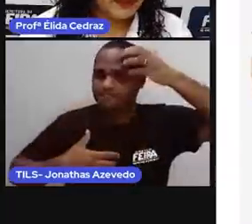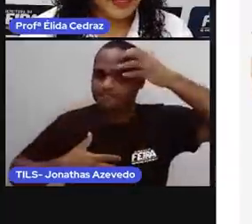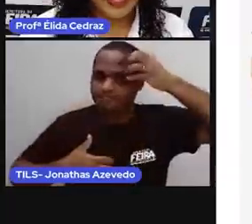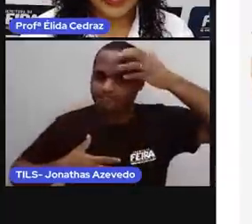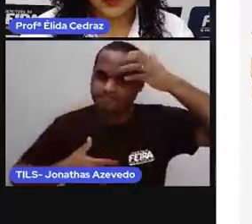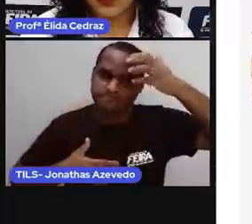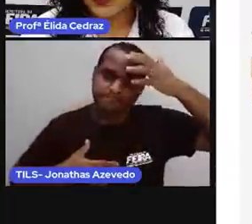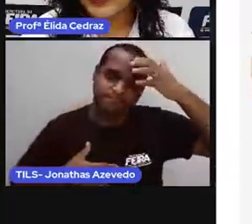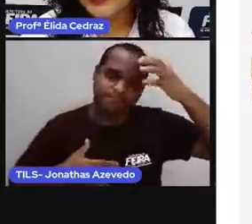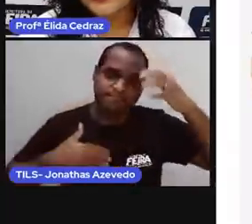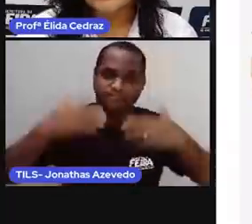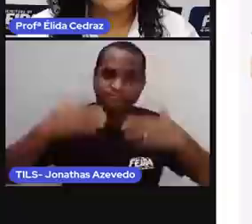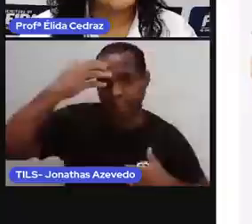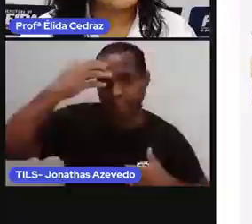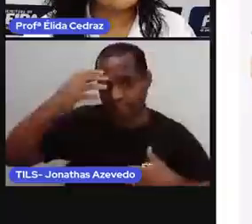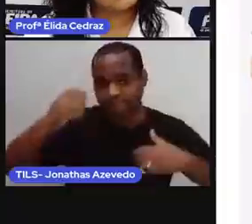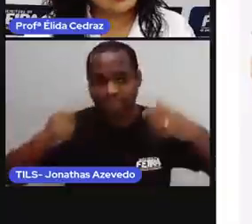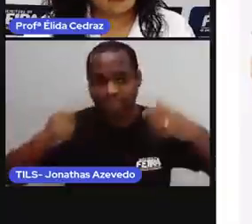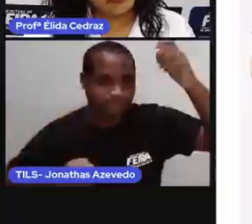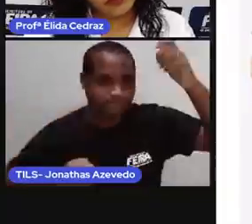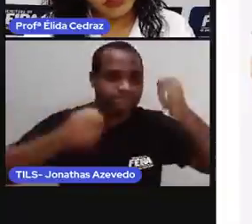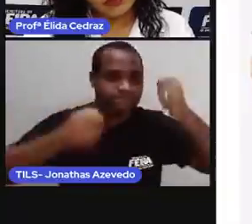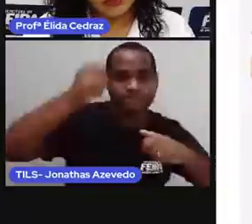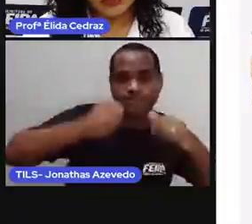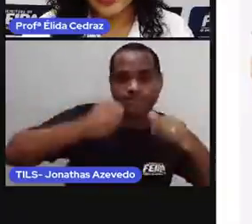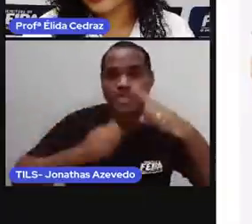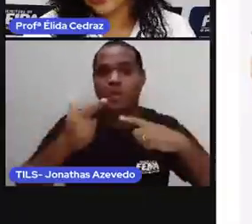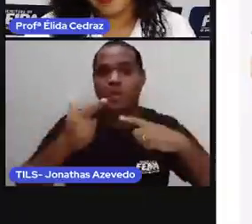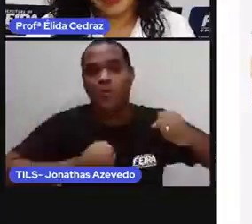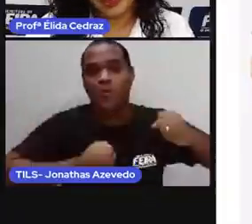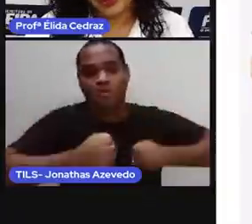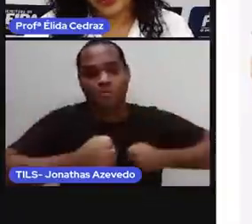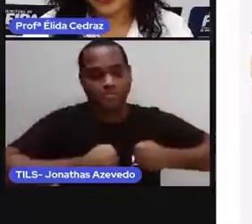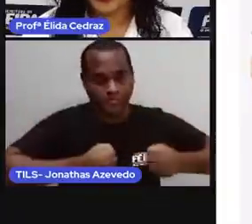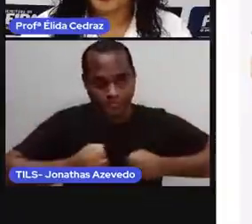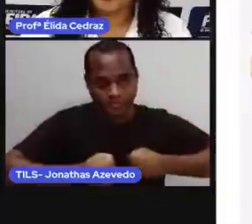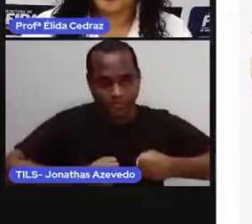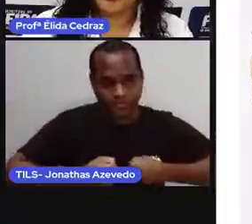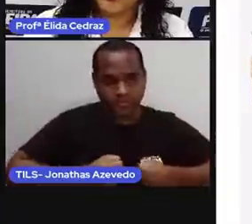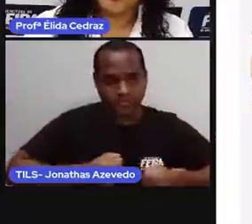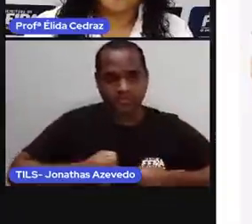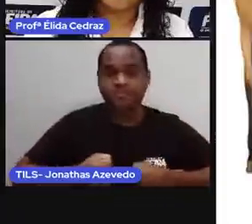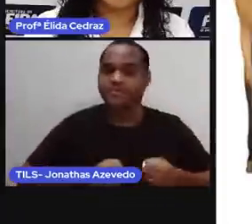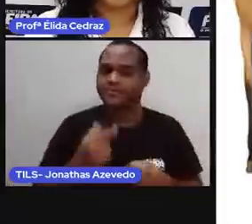chimpanzé, gorila, eles são onívoros. Eles comem de tudo.